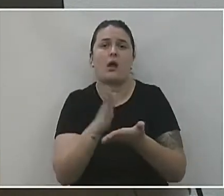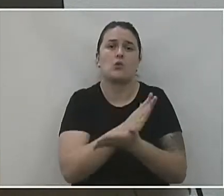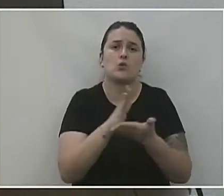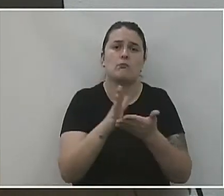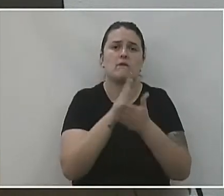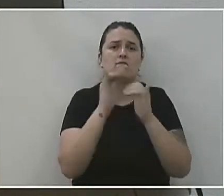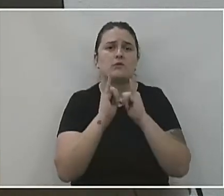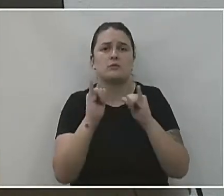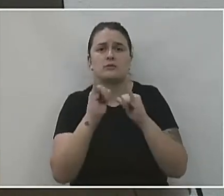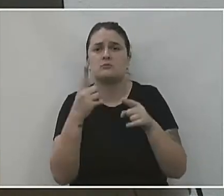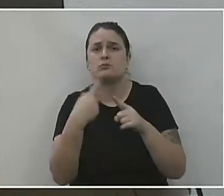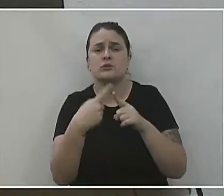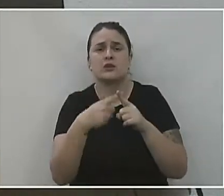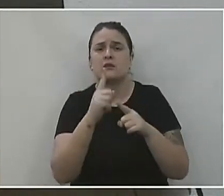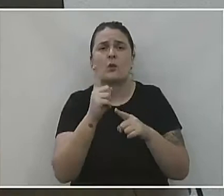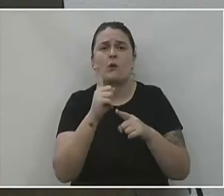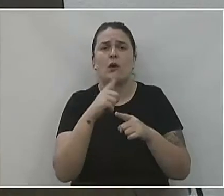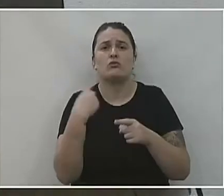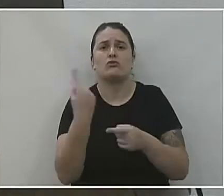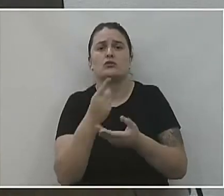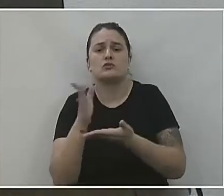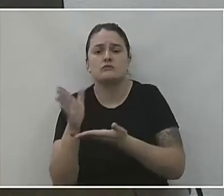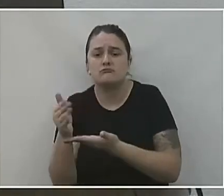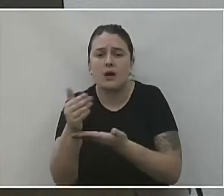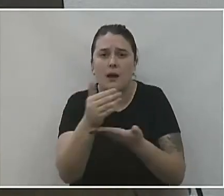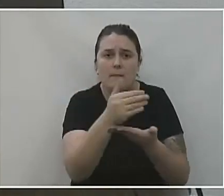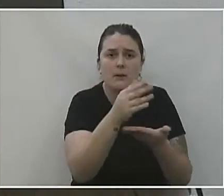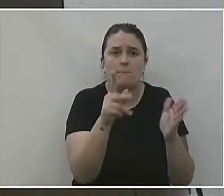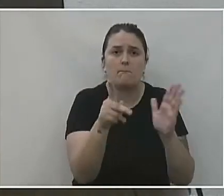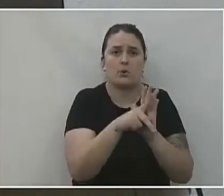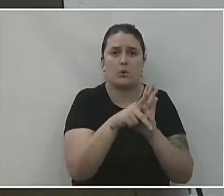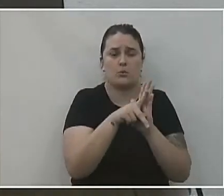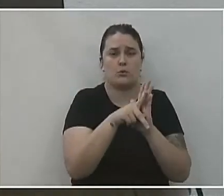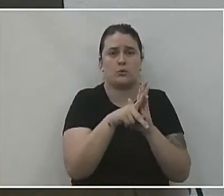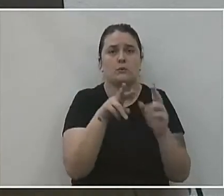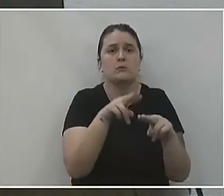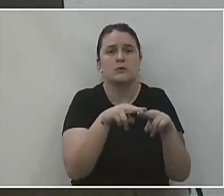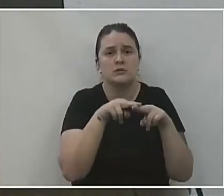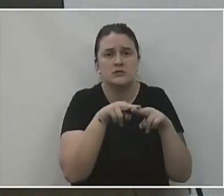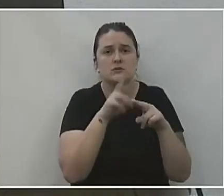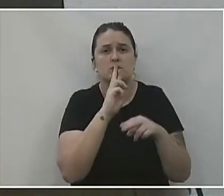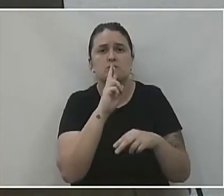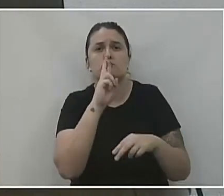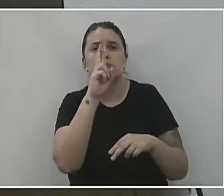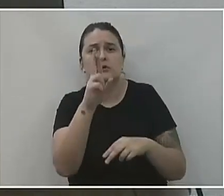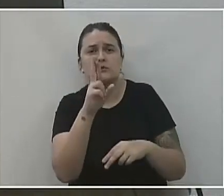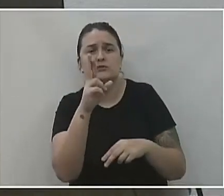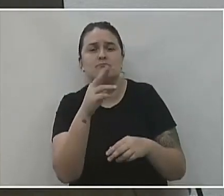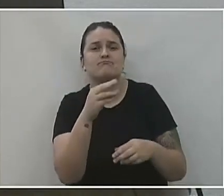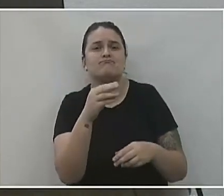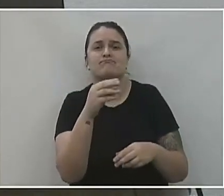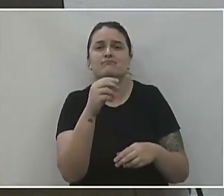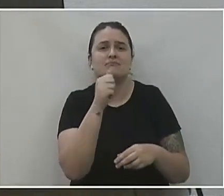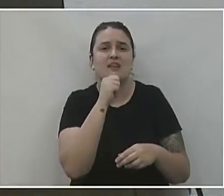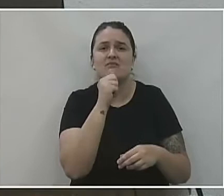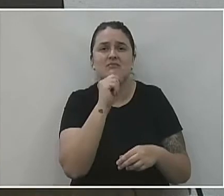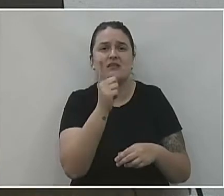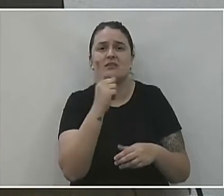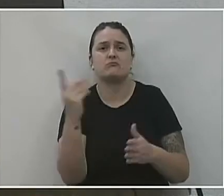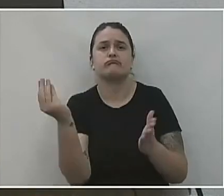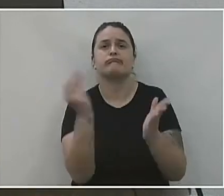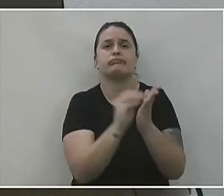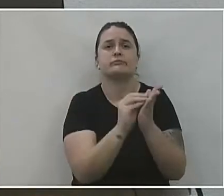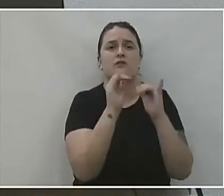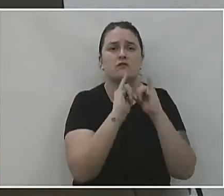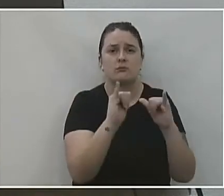porque não fazia parte do nosso mapeamento específico e por isso que esse resultado da testagem ainda não foi no nosso boletim.